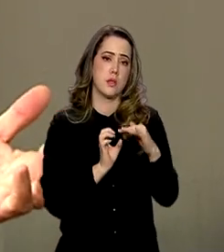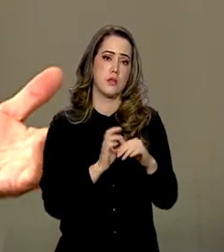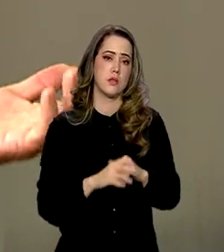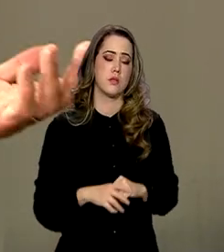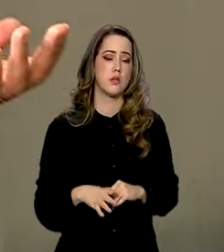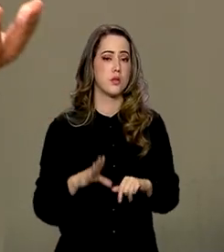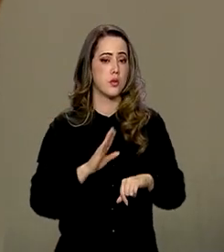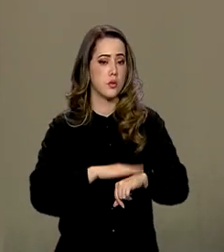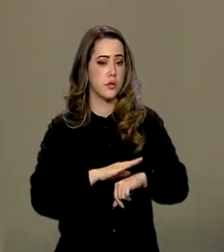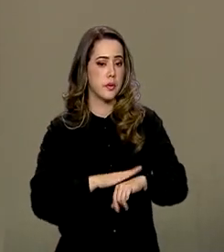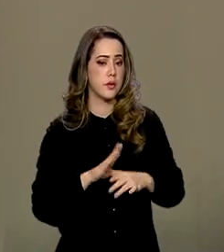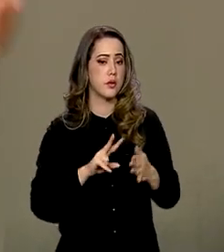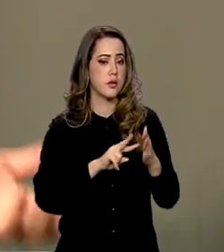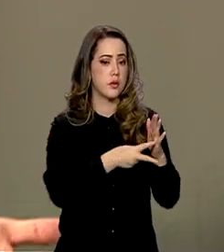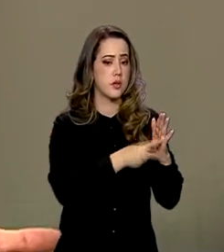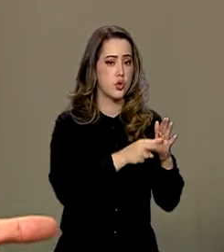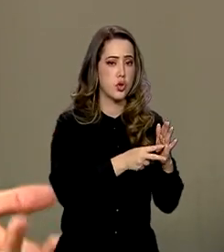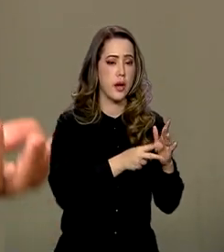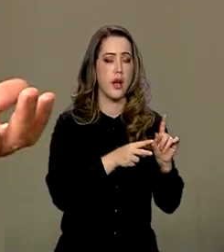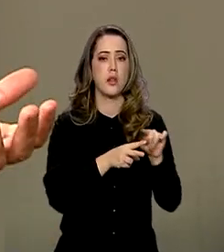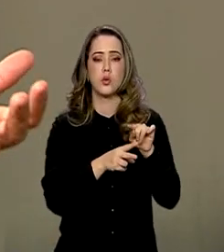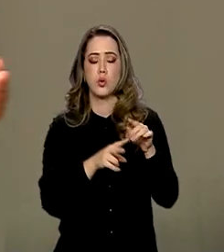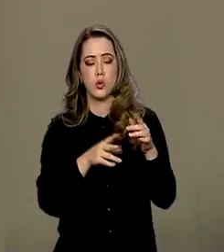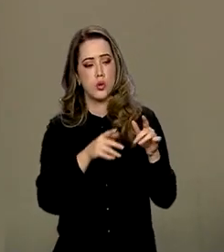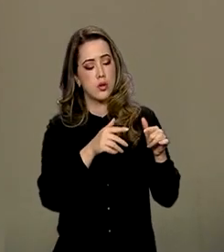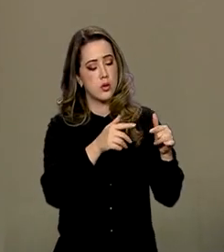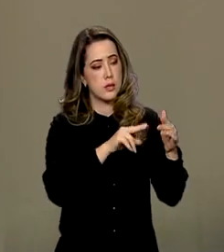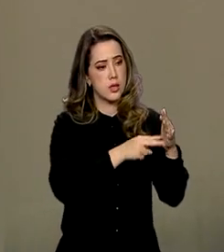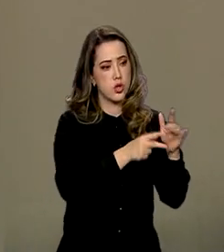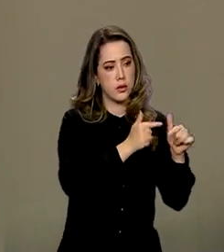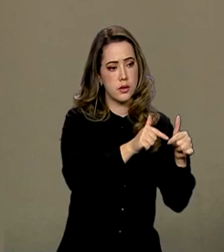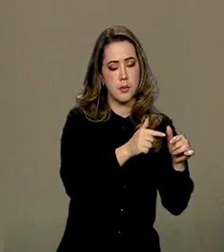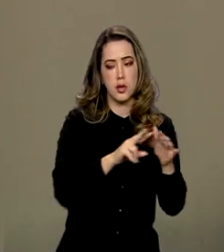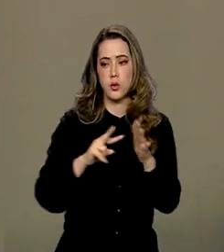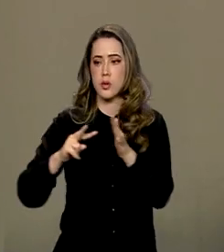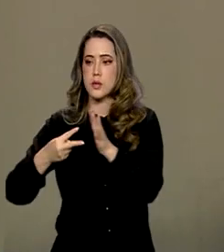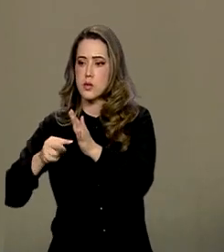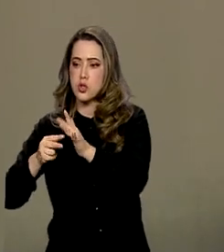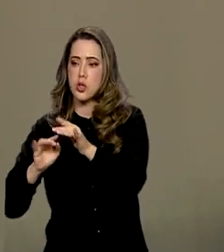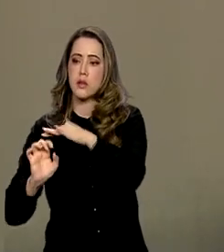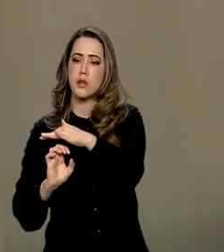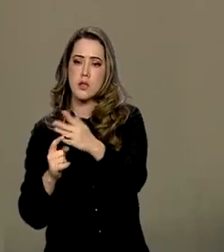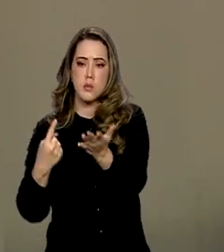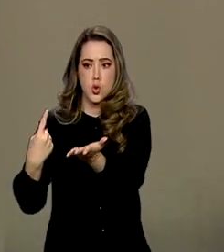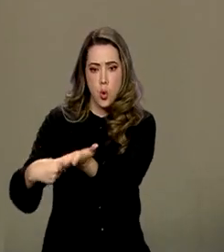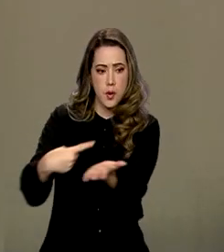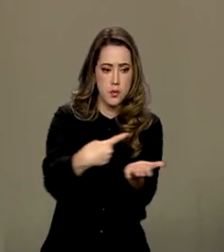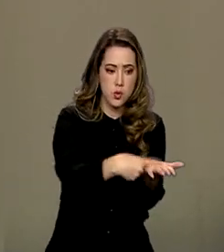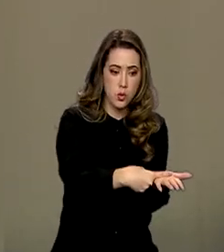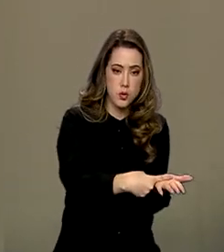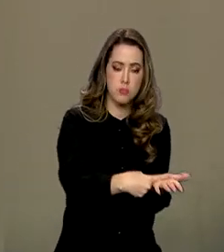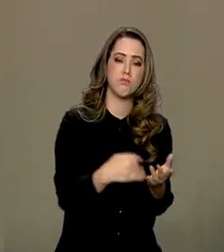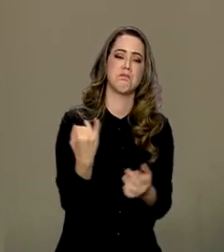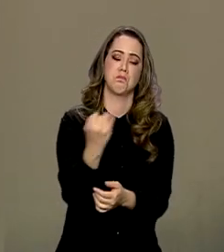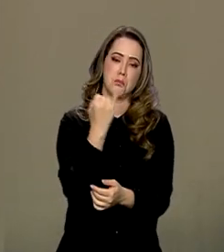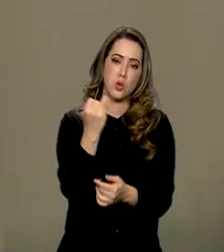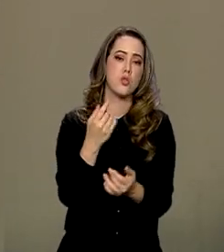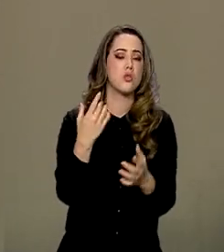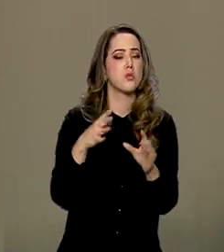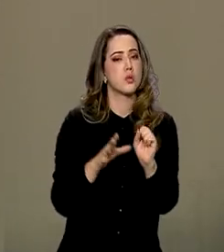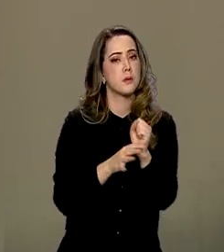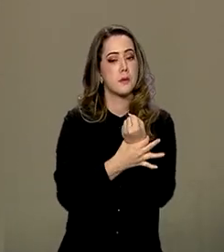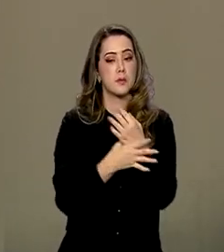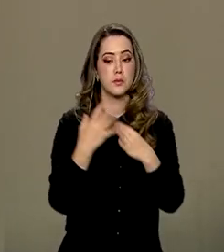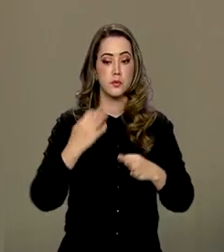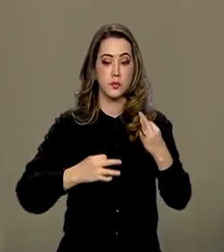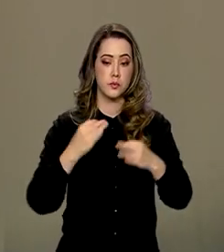Quando um sindicato patronal, um sindicato de trabalhadores faz um acordo, isso traz segurança jurídica para o trabalhador